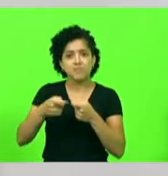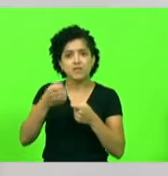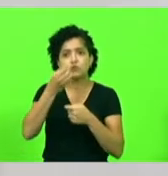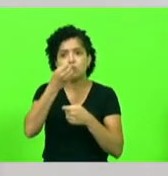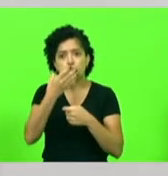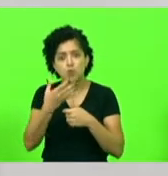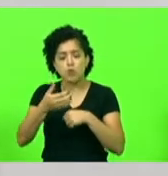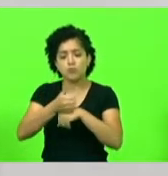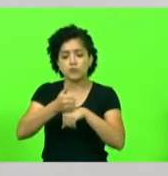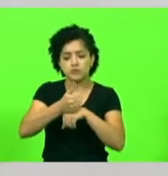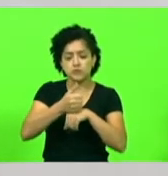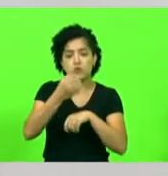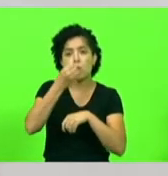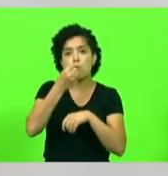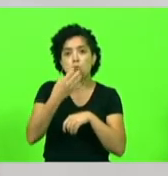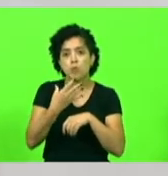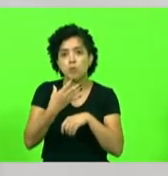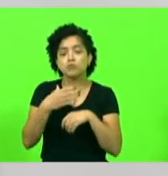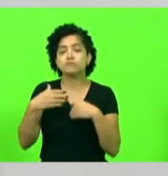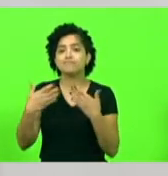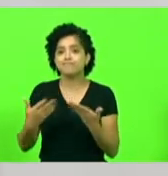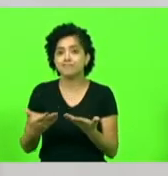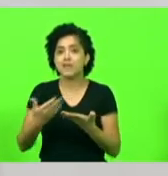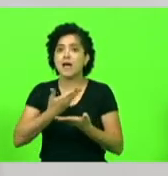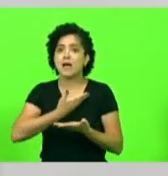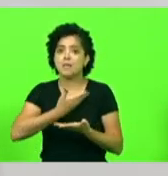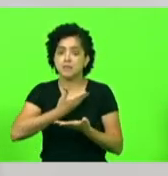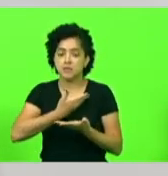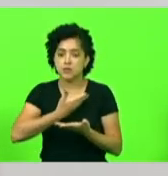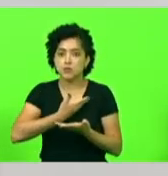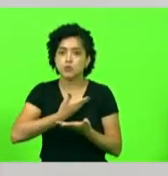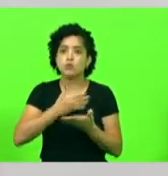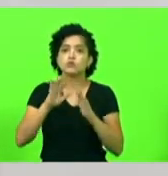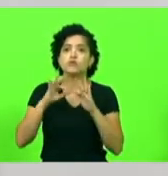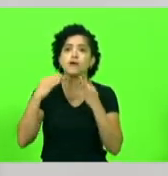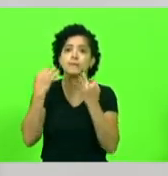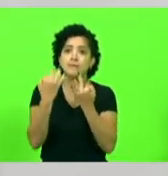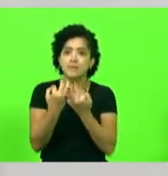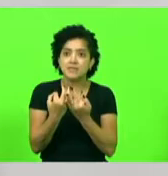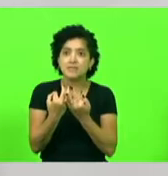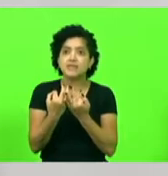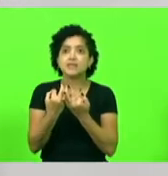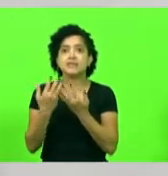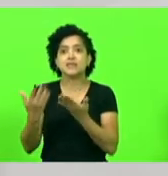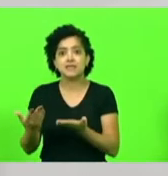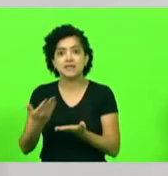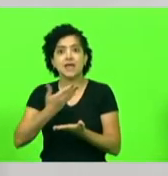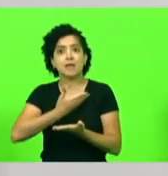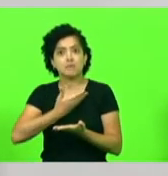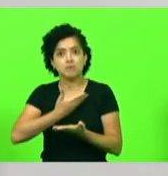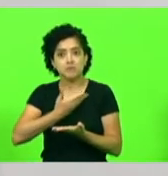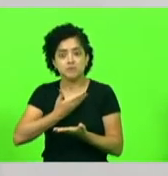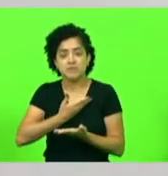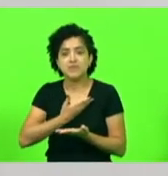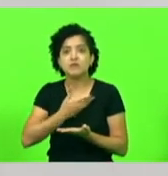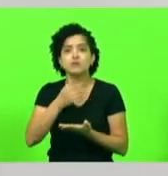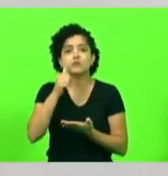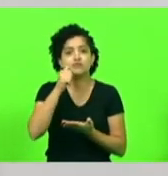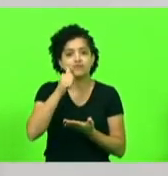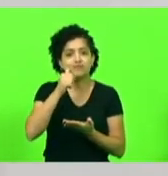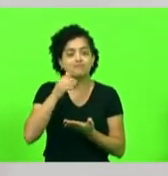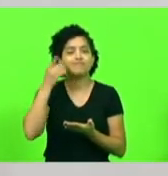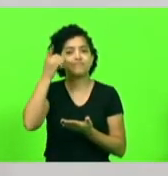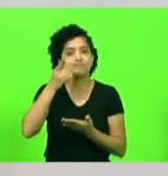profissionais, nós temos amigos, família, colegas, deputados, deputadas,